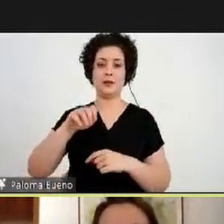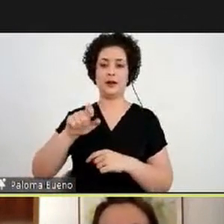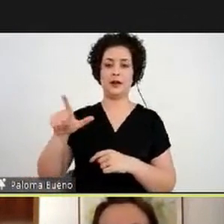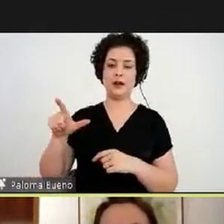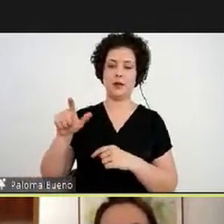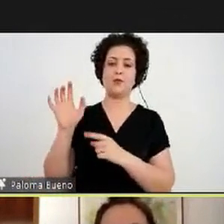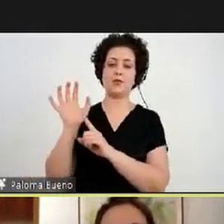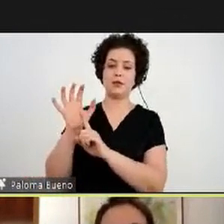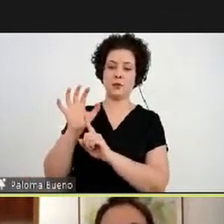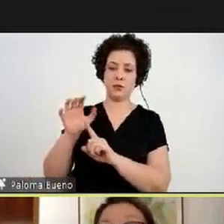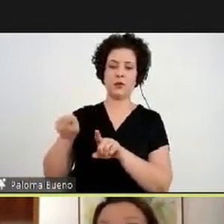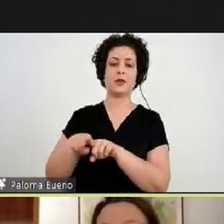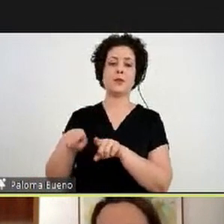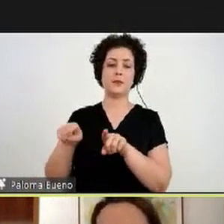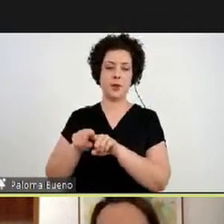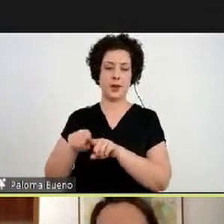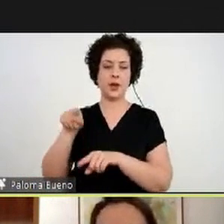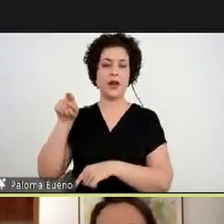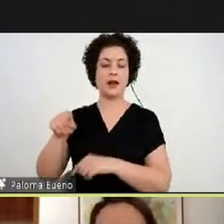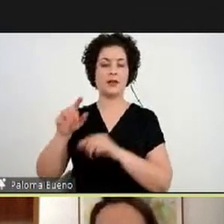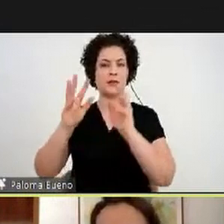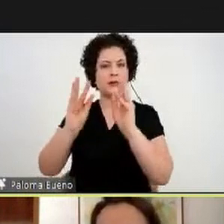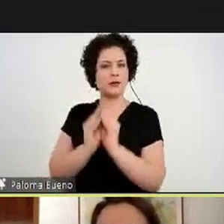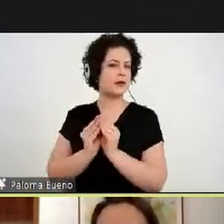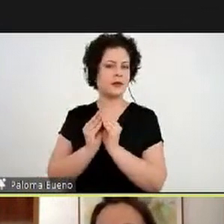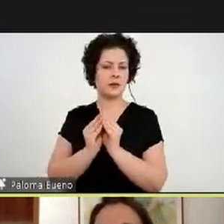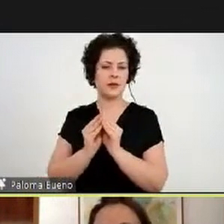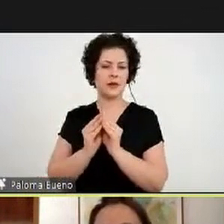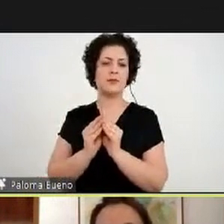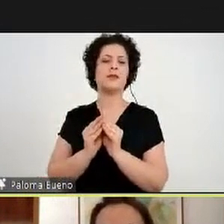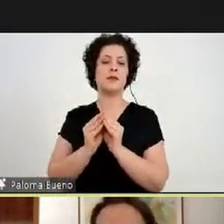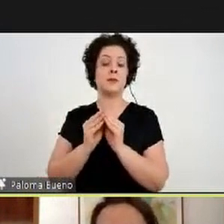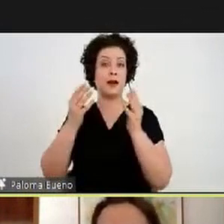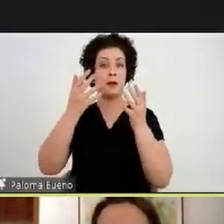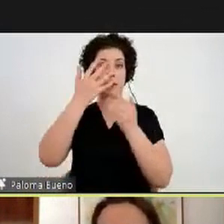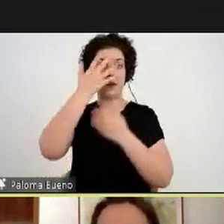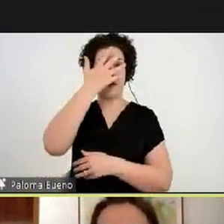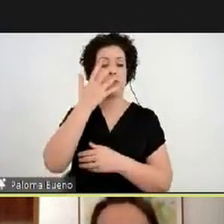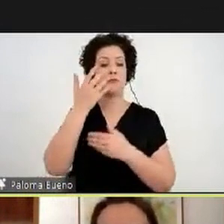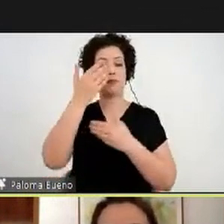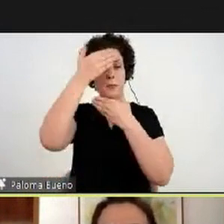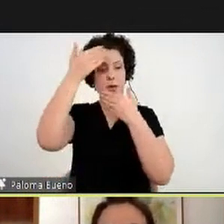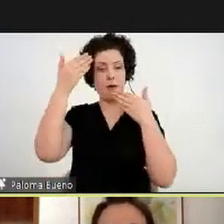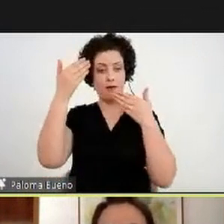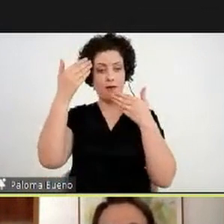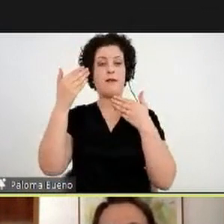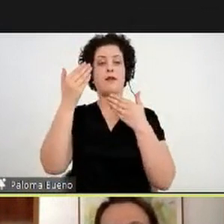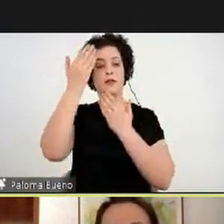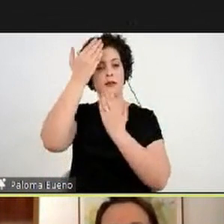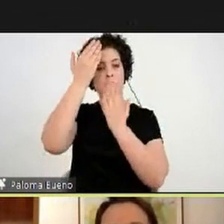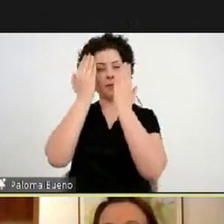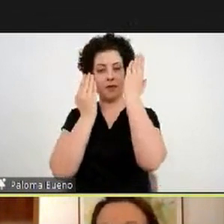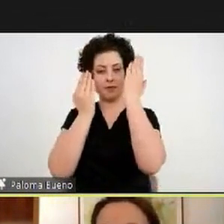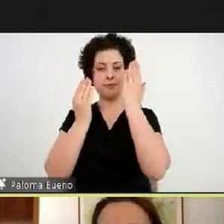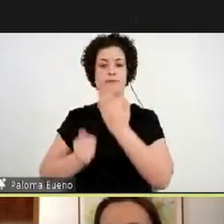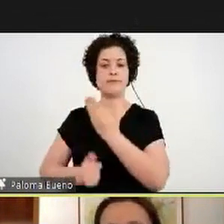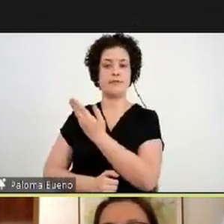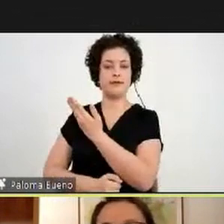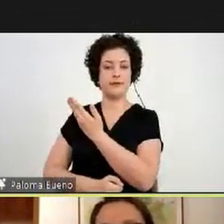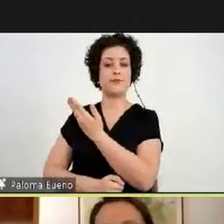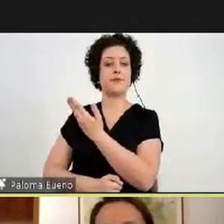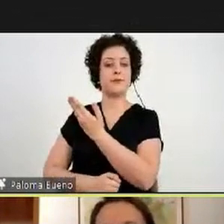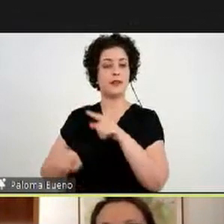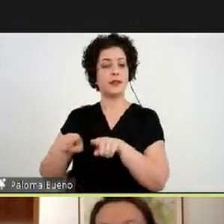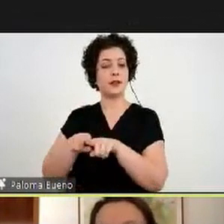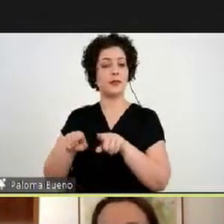Ismael Nery, essa síntese das máscaras africanas que vão surgindo nessas figuras. Trabalhamos um